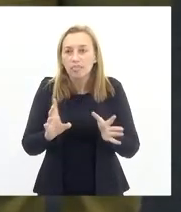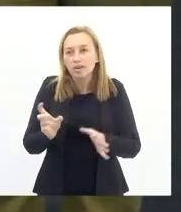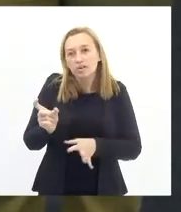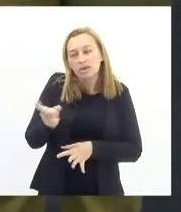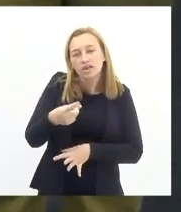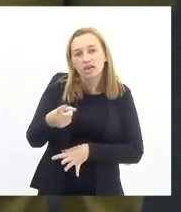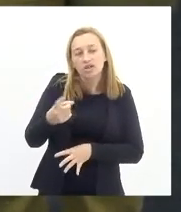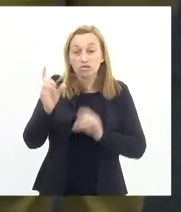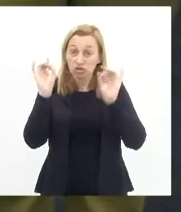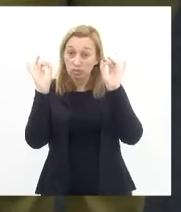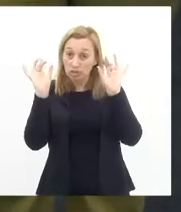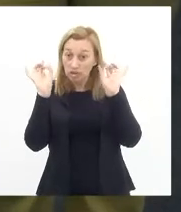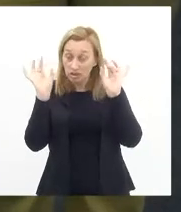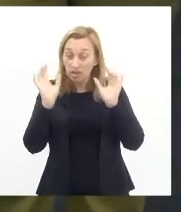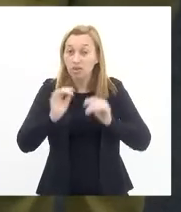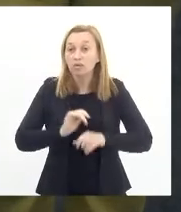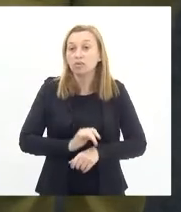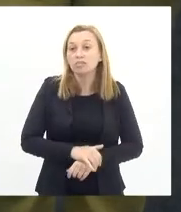especial